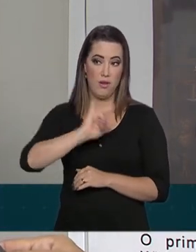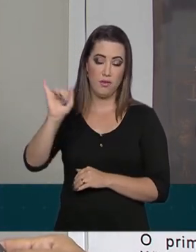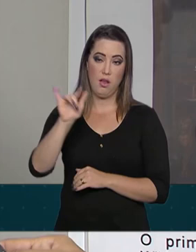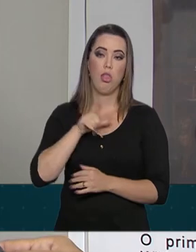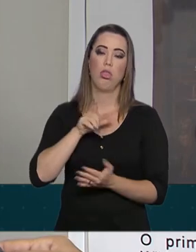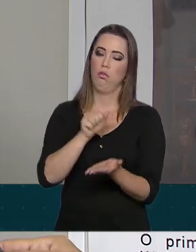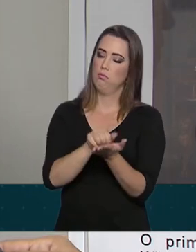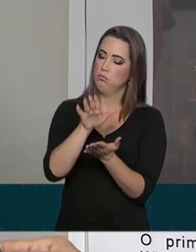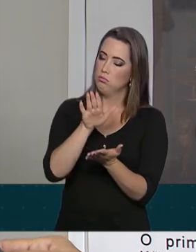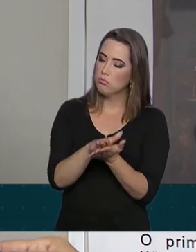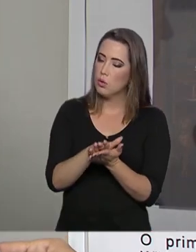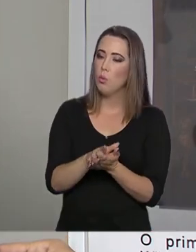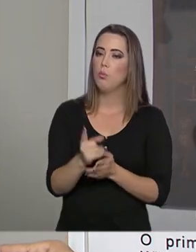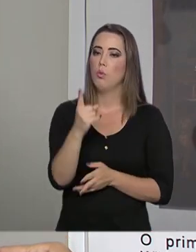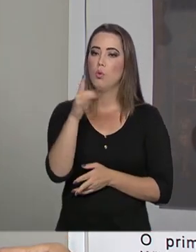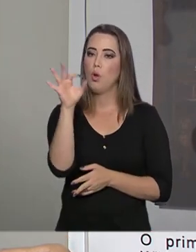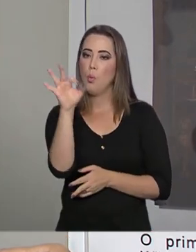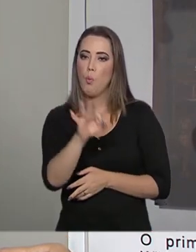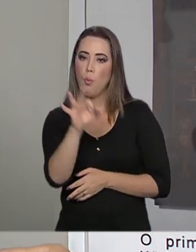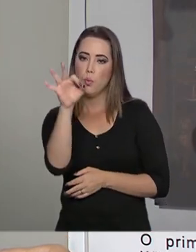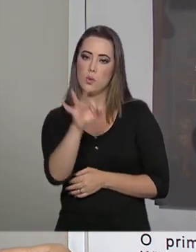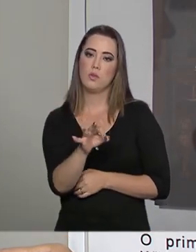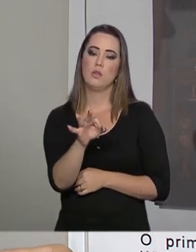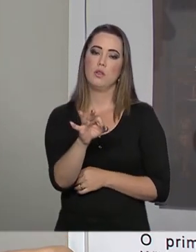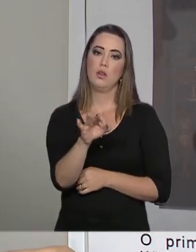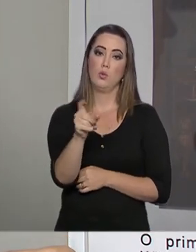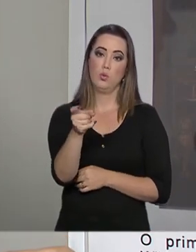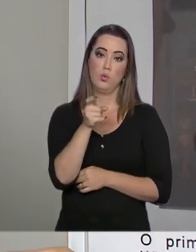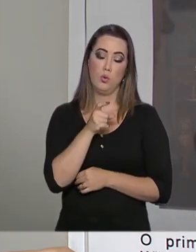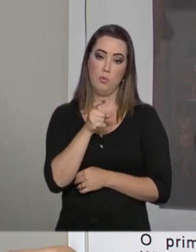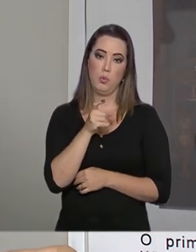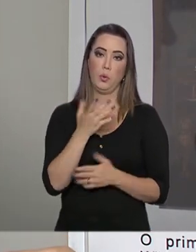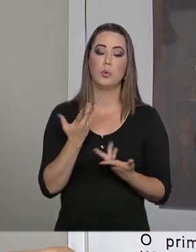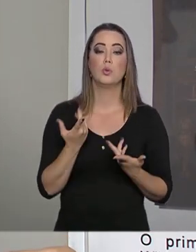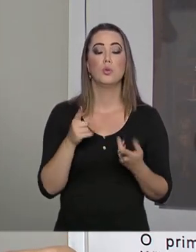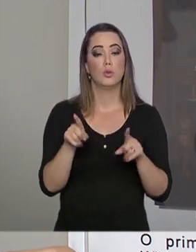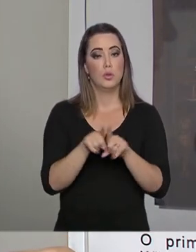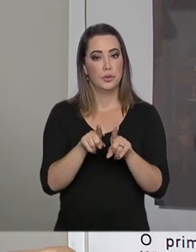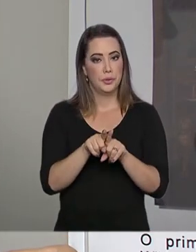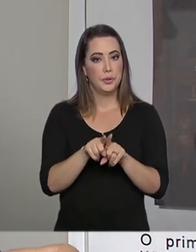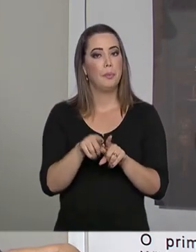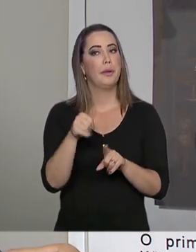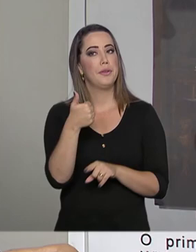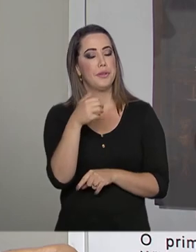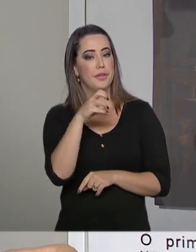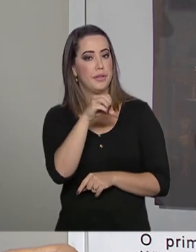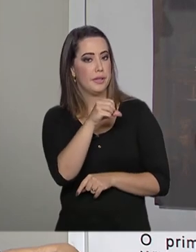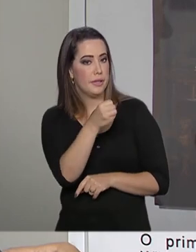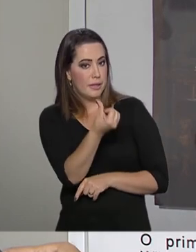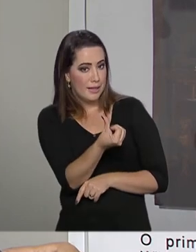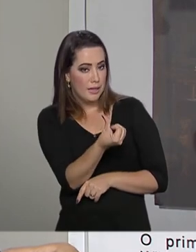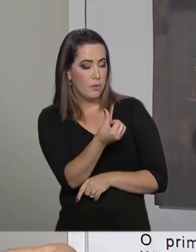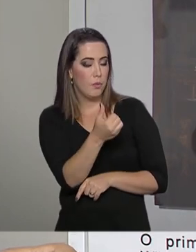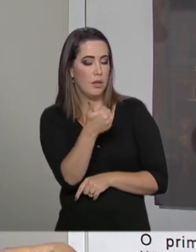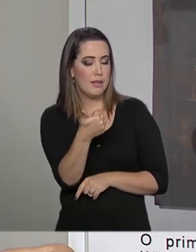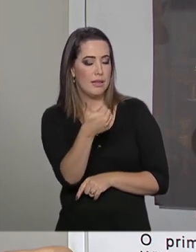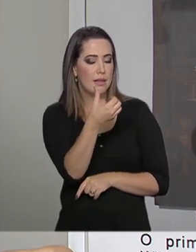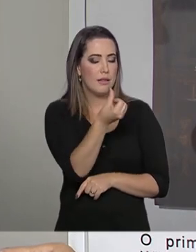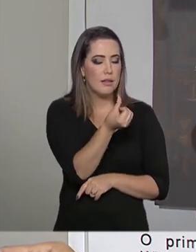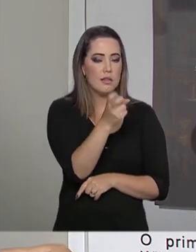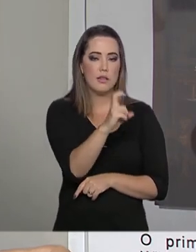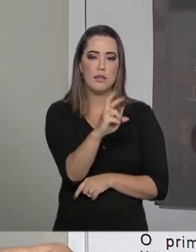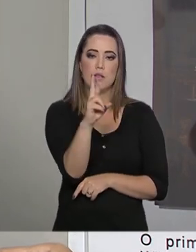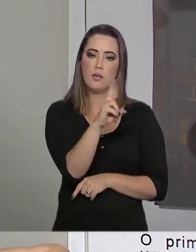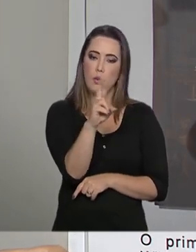que é de 1% ao mês sobre o imposto devido e uma multa mínima de R 165,74. Mas a gente sempre